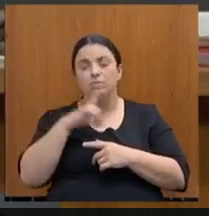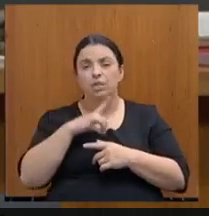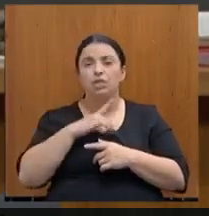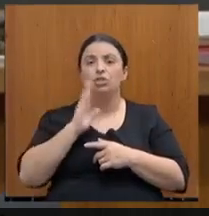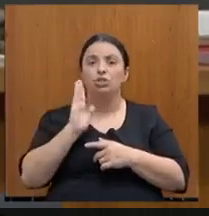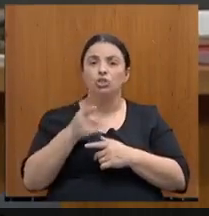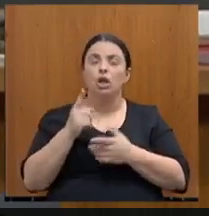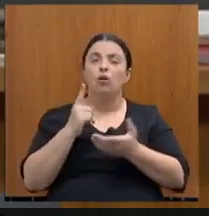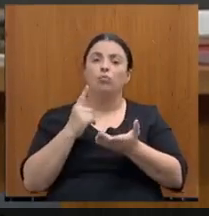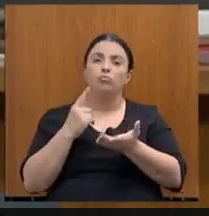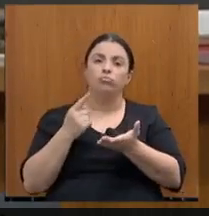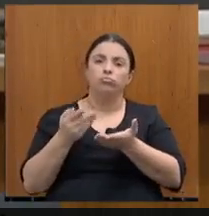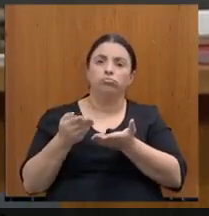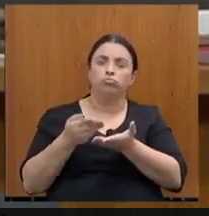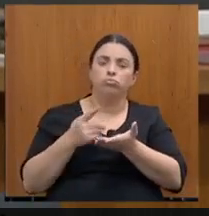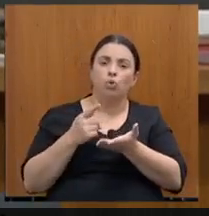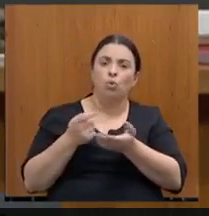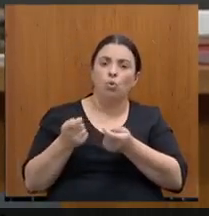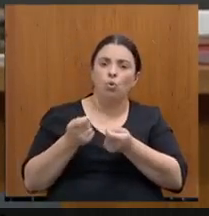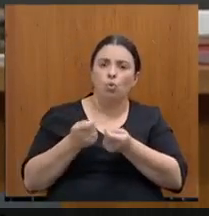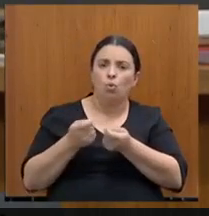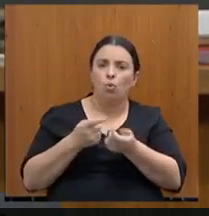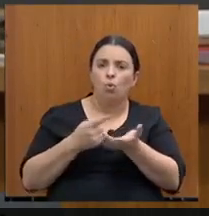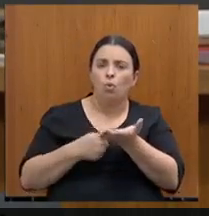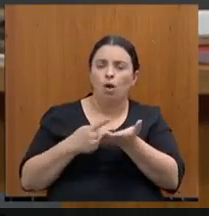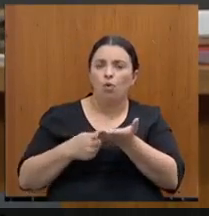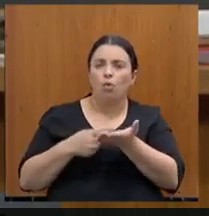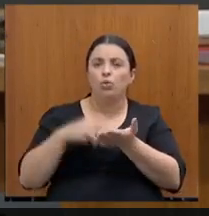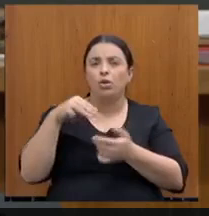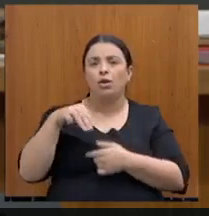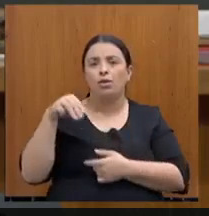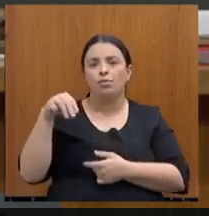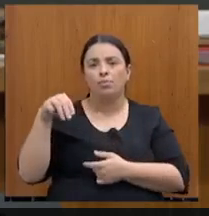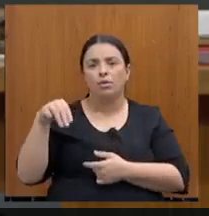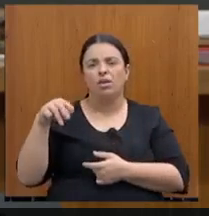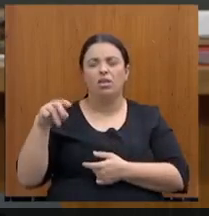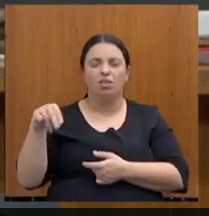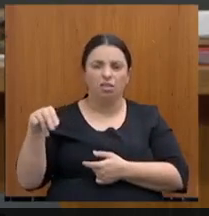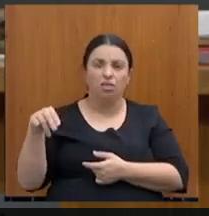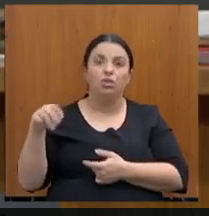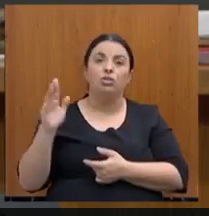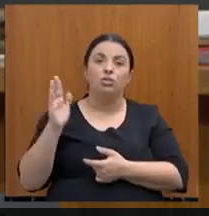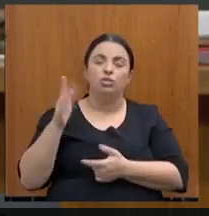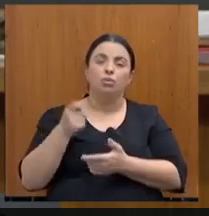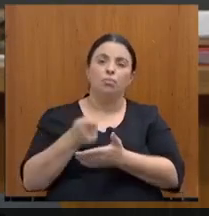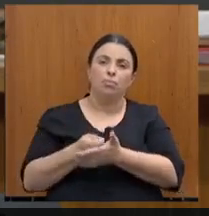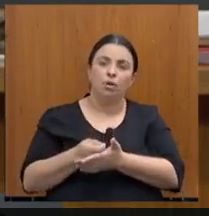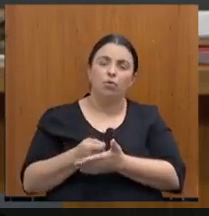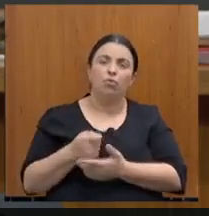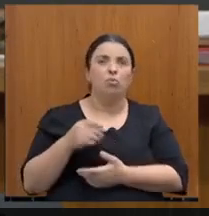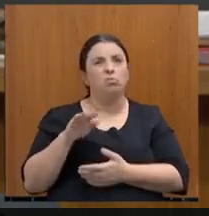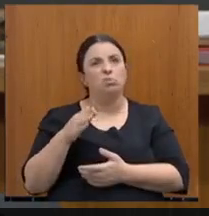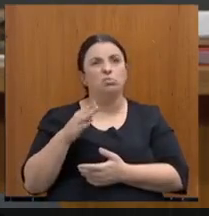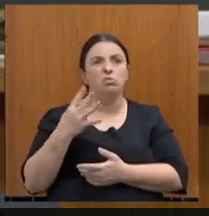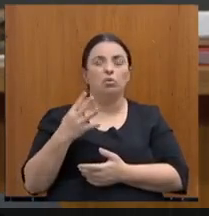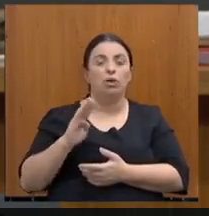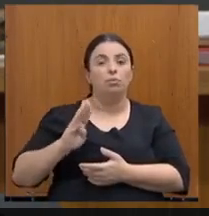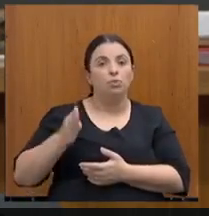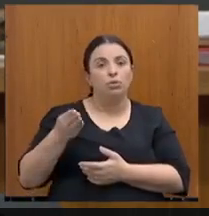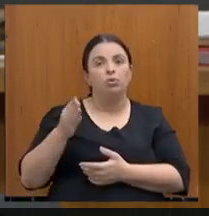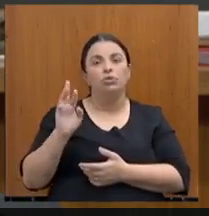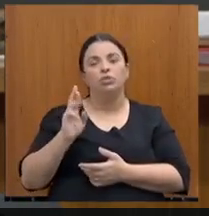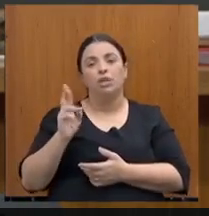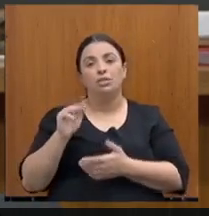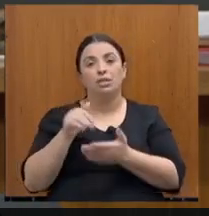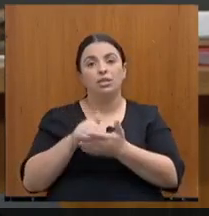no valor de quase R 7 bilhões. Já pagamos aí algo próximo a R$ 4 bilhões até junho.